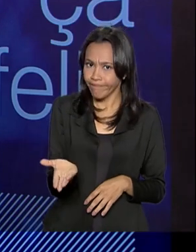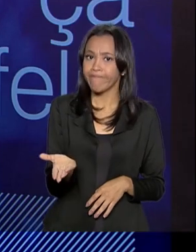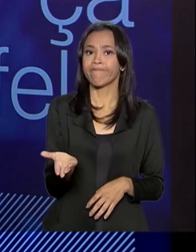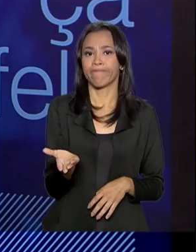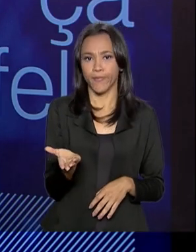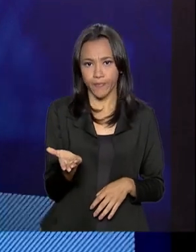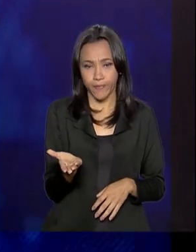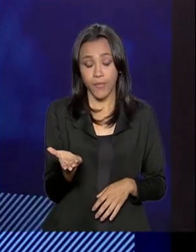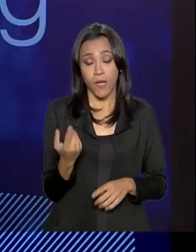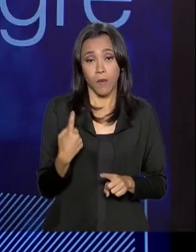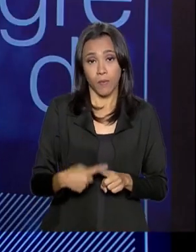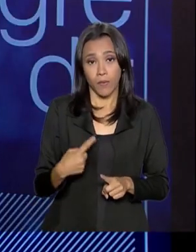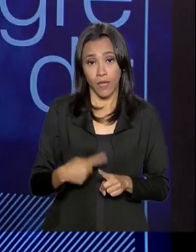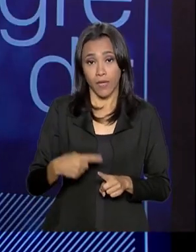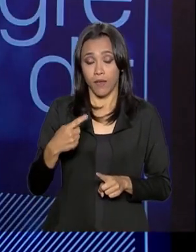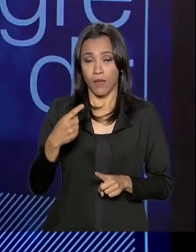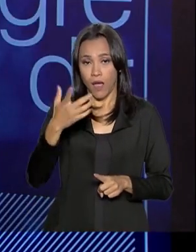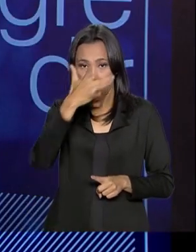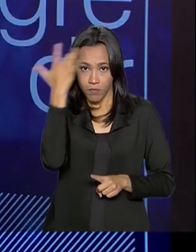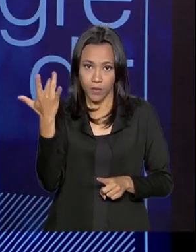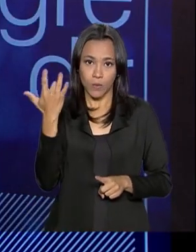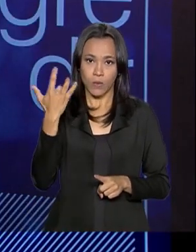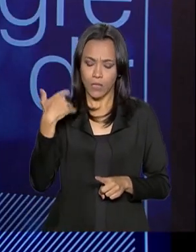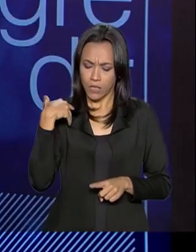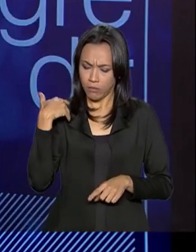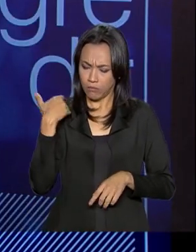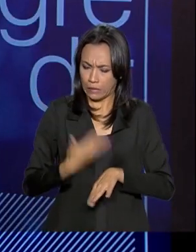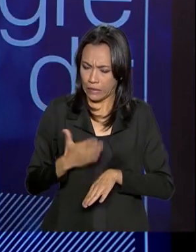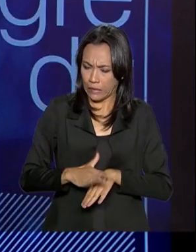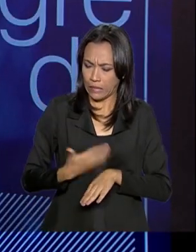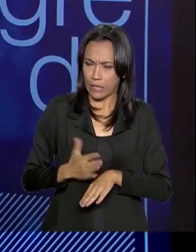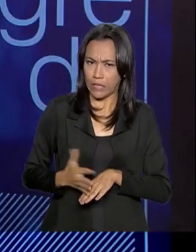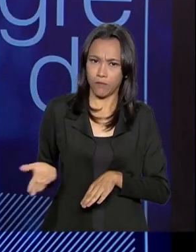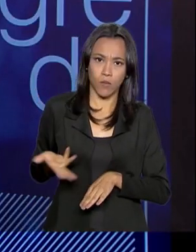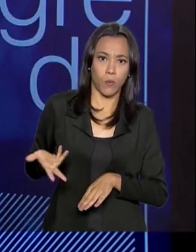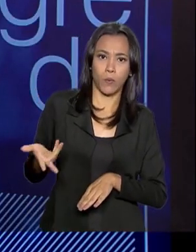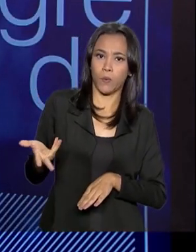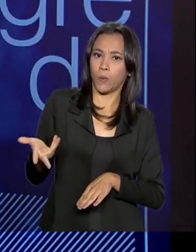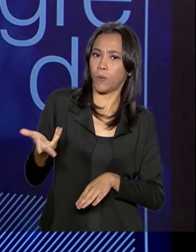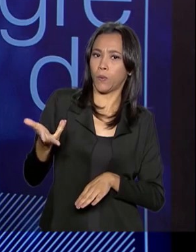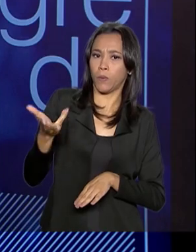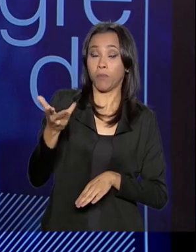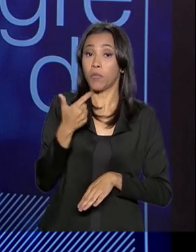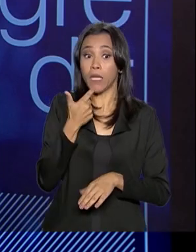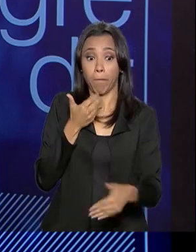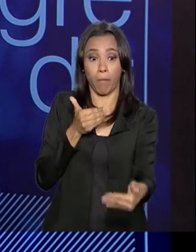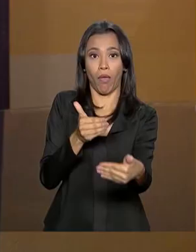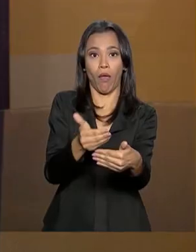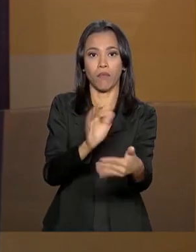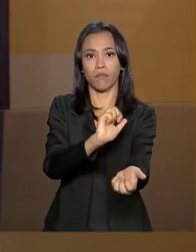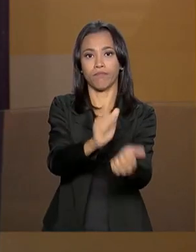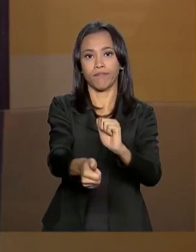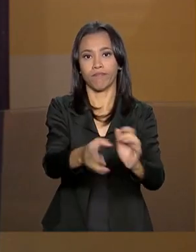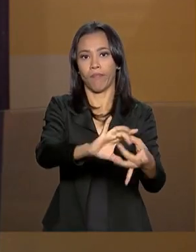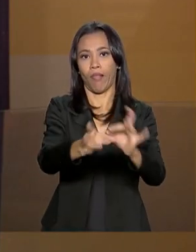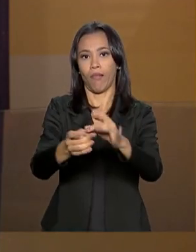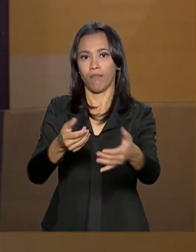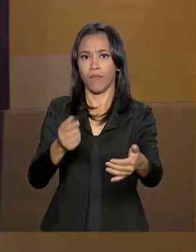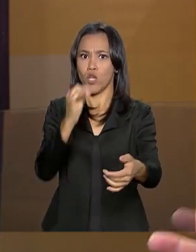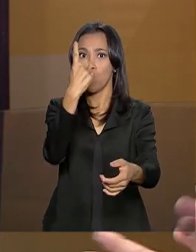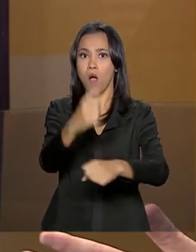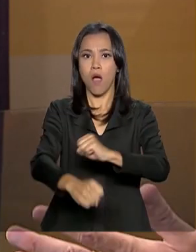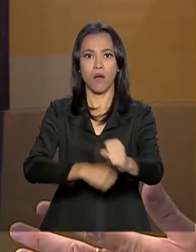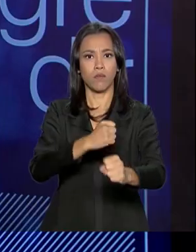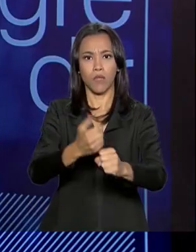o alto rendimento se amplie rapidamente, porque as Olimpíadas estão aí, as Olimpíadas vão ser daqui a um ano.